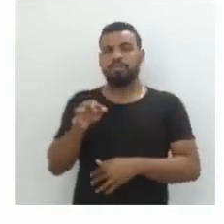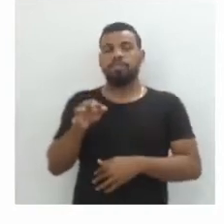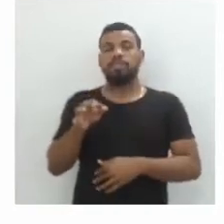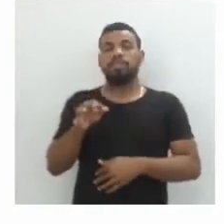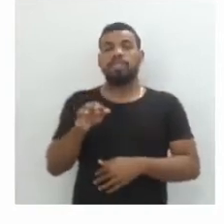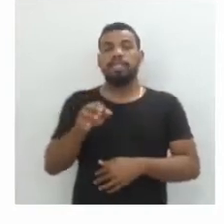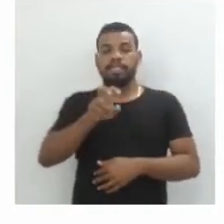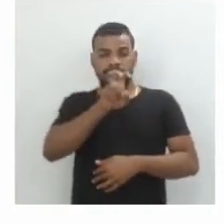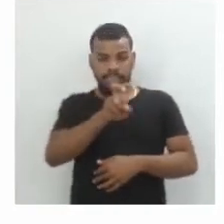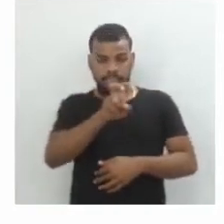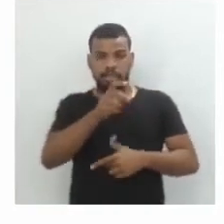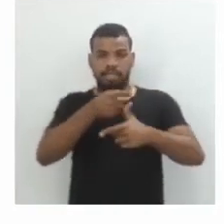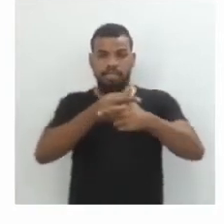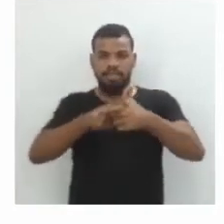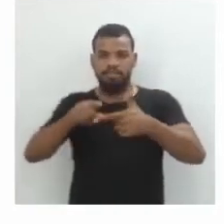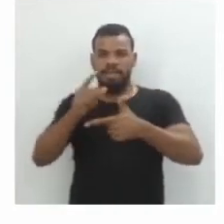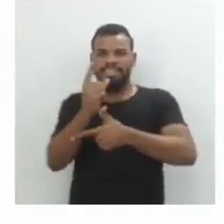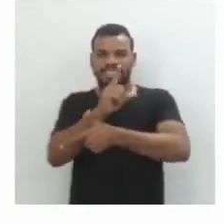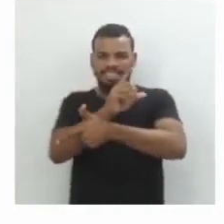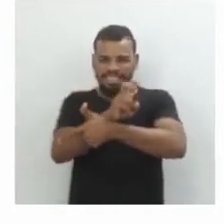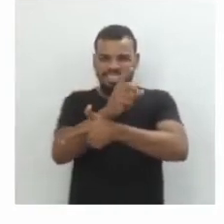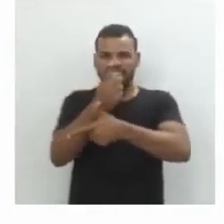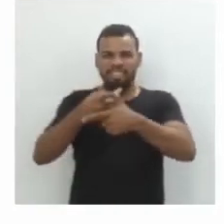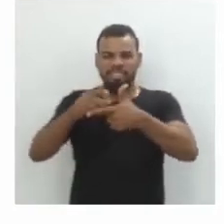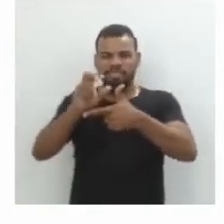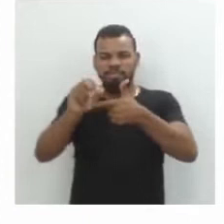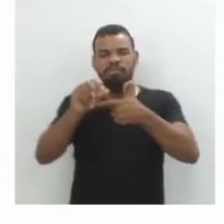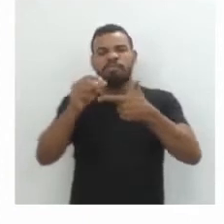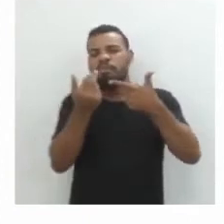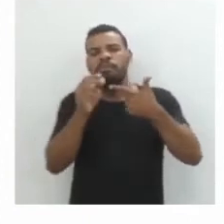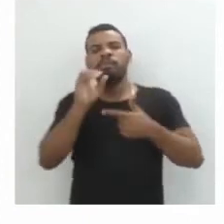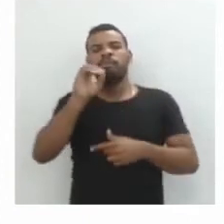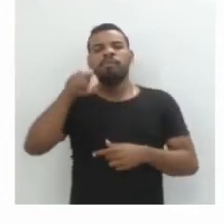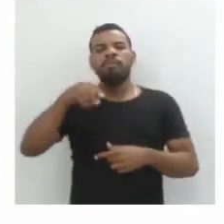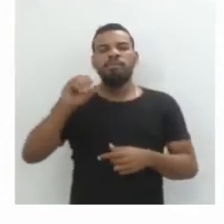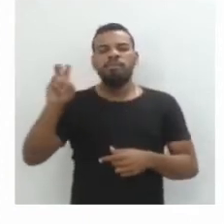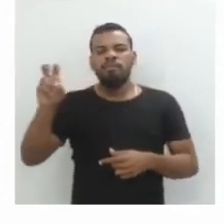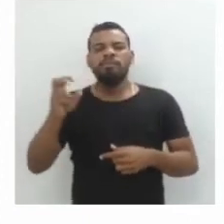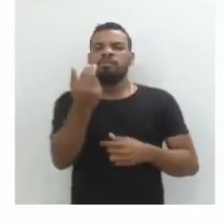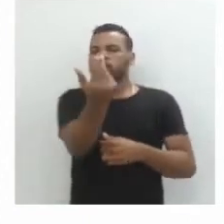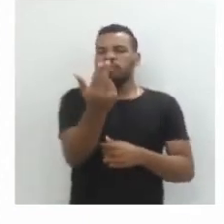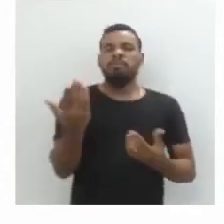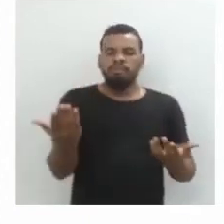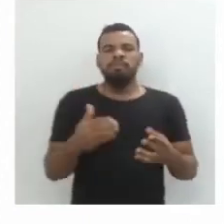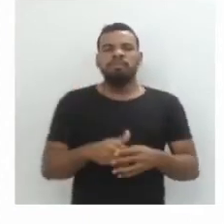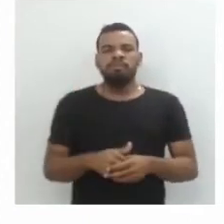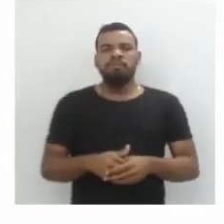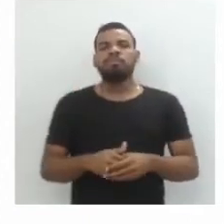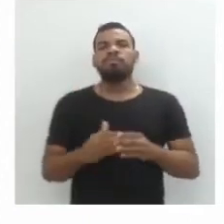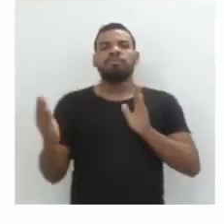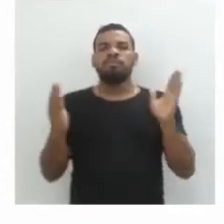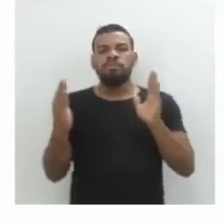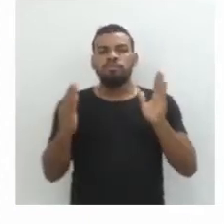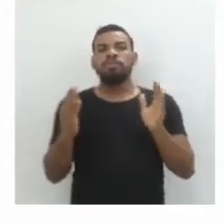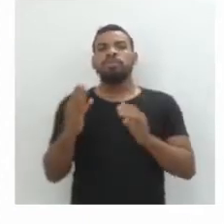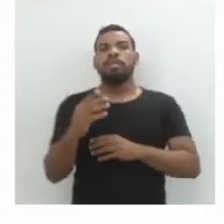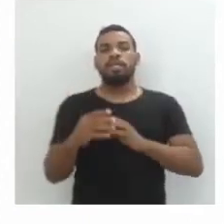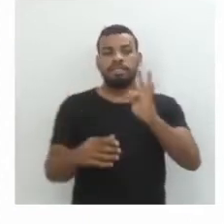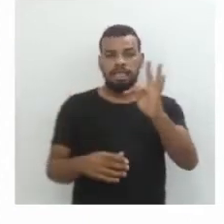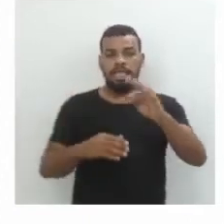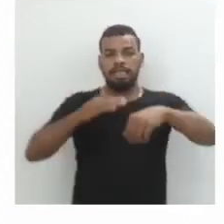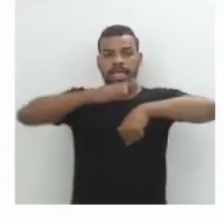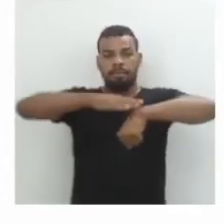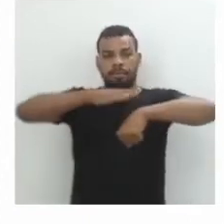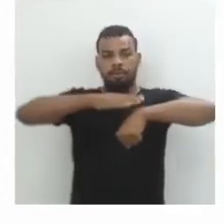5 dividido para 100, que é igual a 0,05. No período de tempo de 3 anos. Então T é igual a 3.